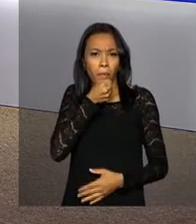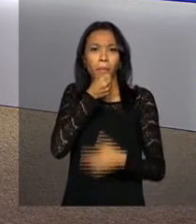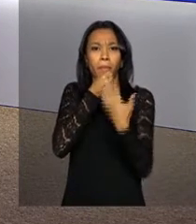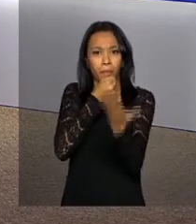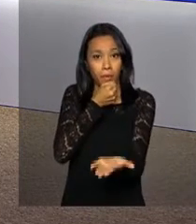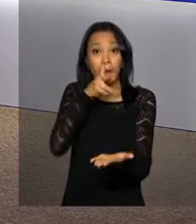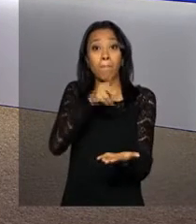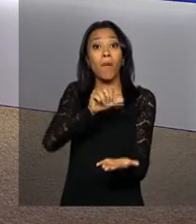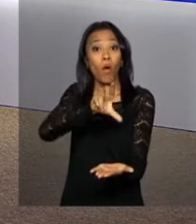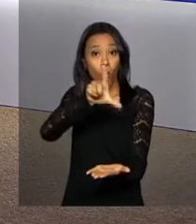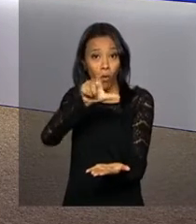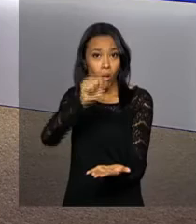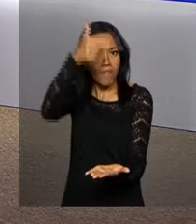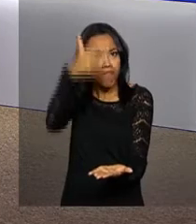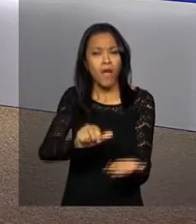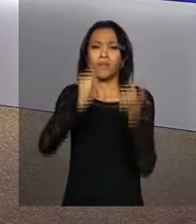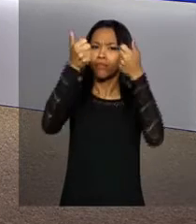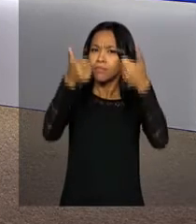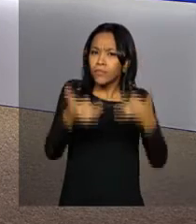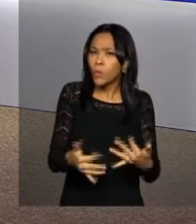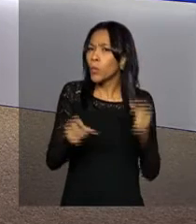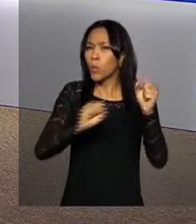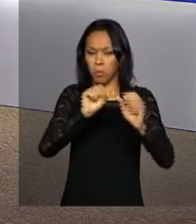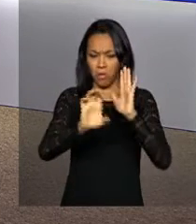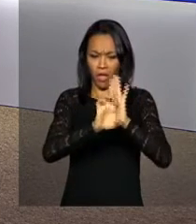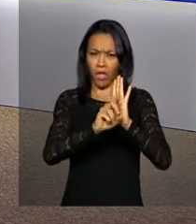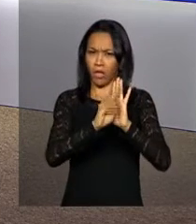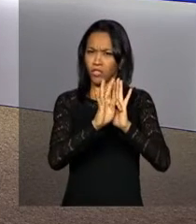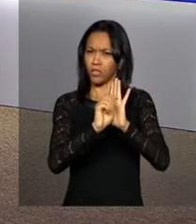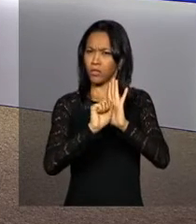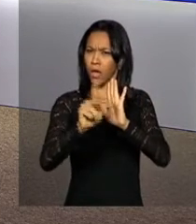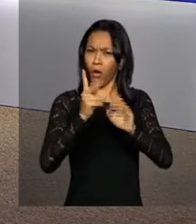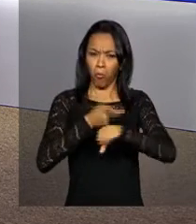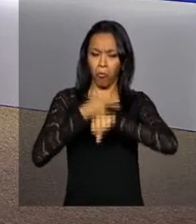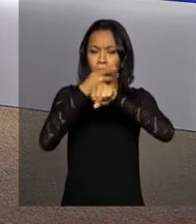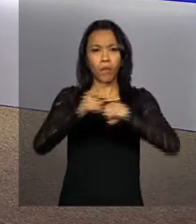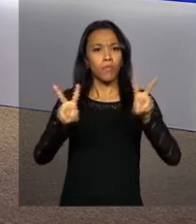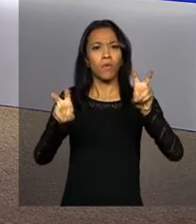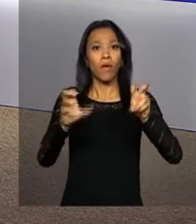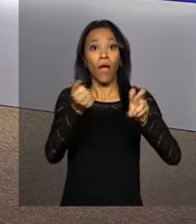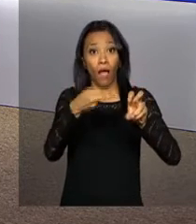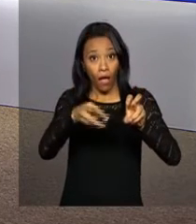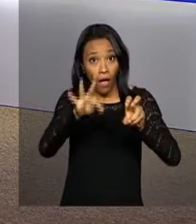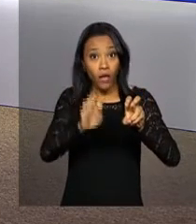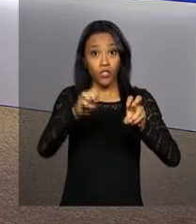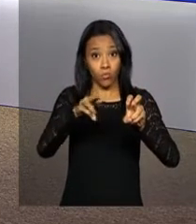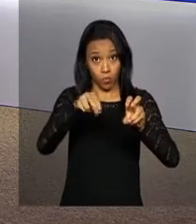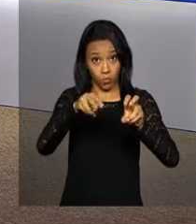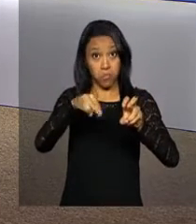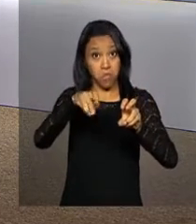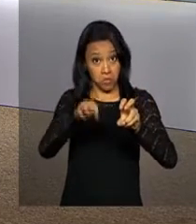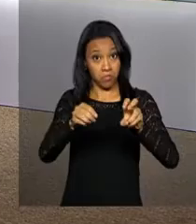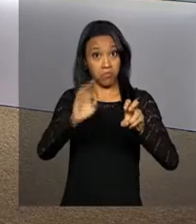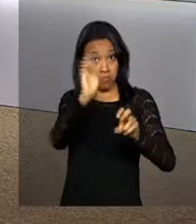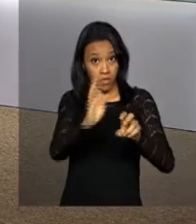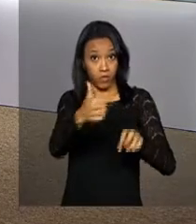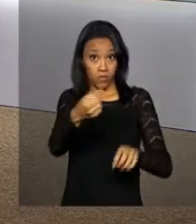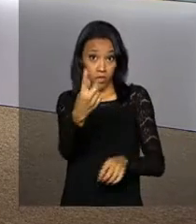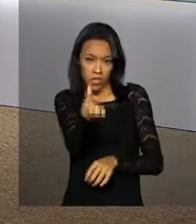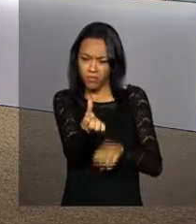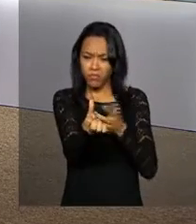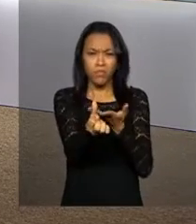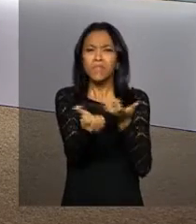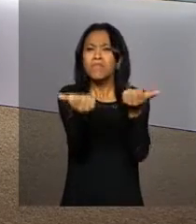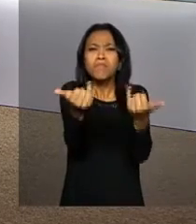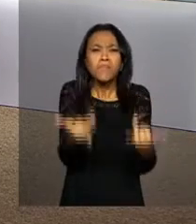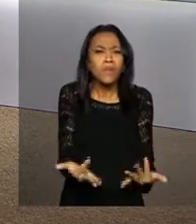Paola de Horti, que tem informações sobre o edital Prêmio Arte Monumento Brasil 2016. Paola, explica